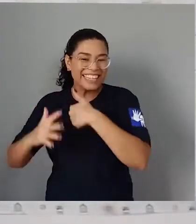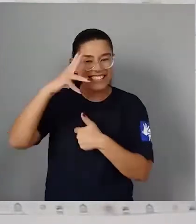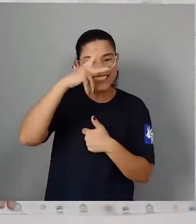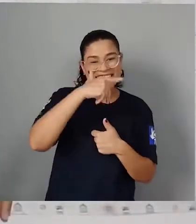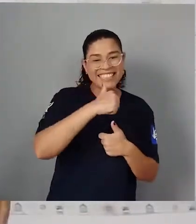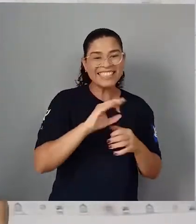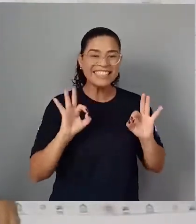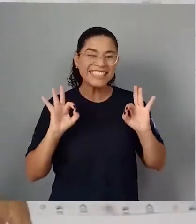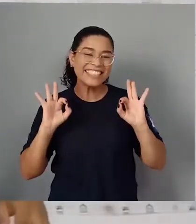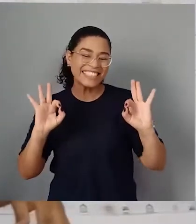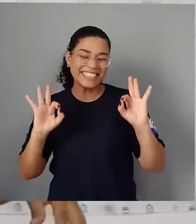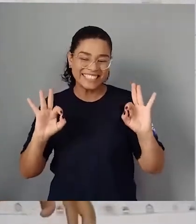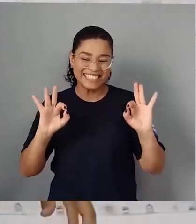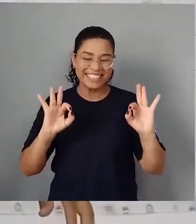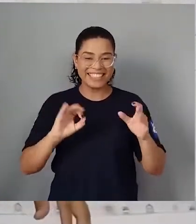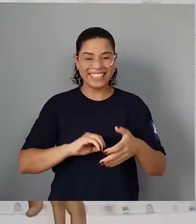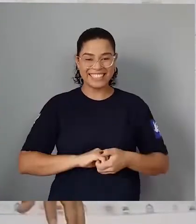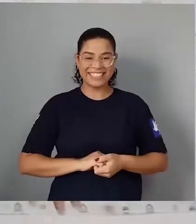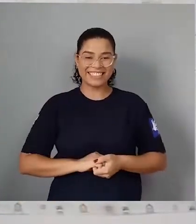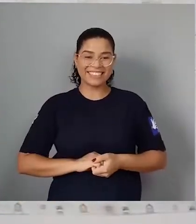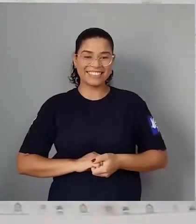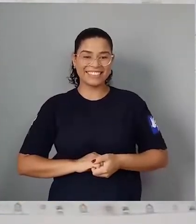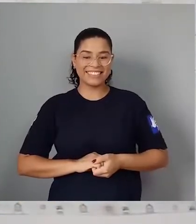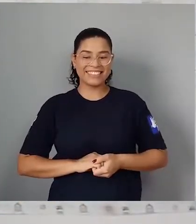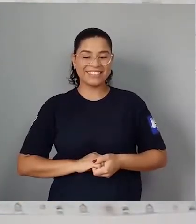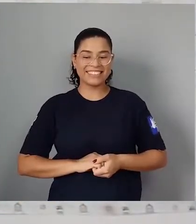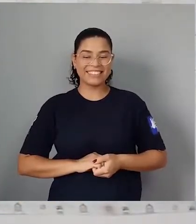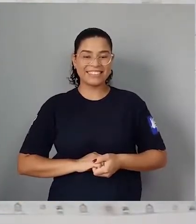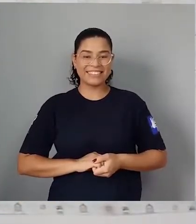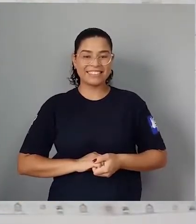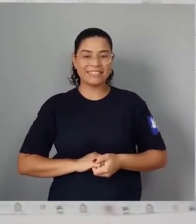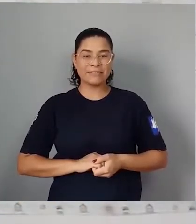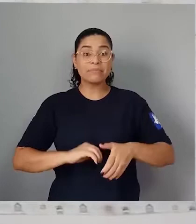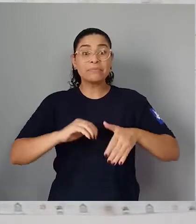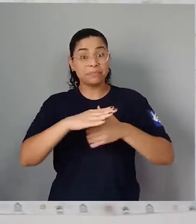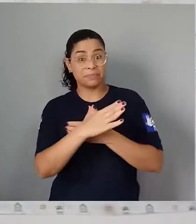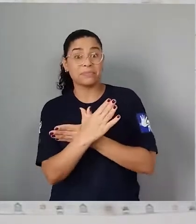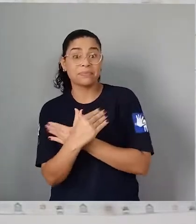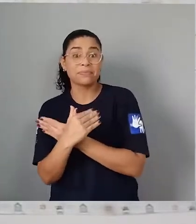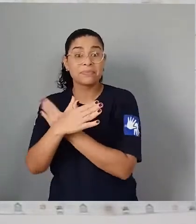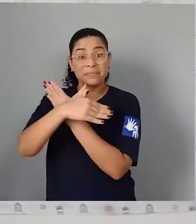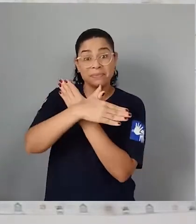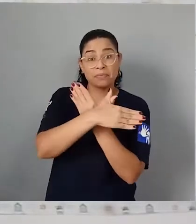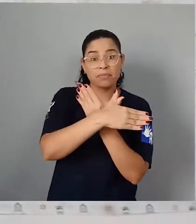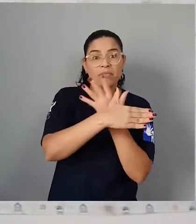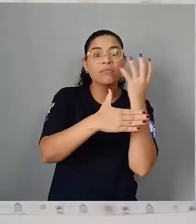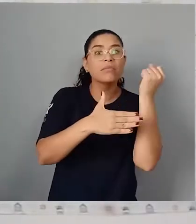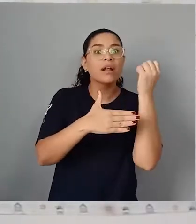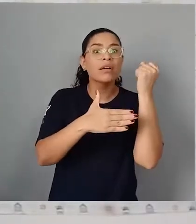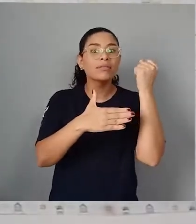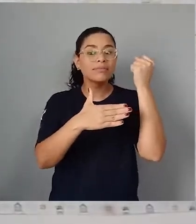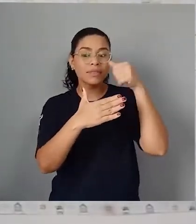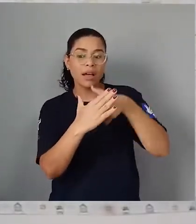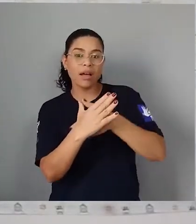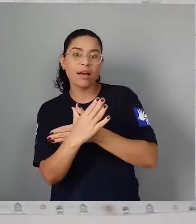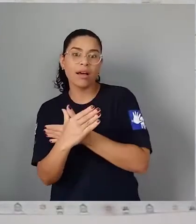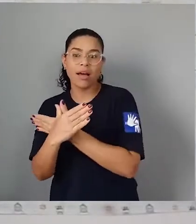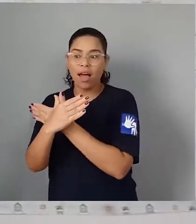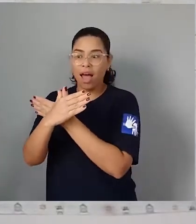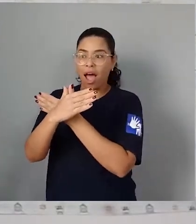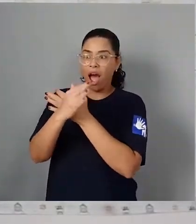linda A borboleta branca Estava deslumbrante Que a